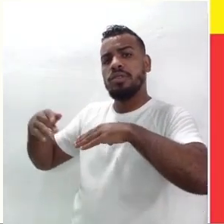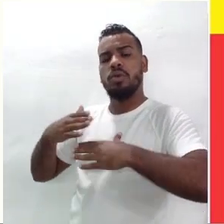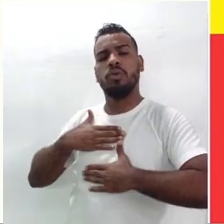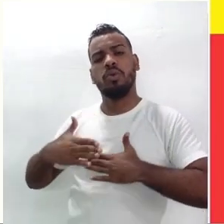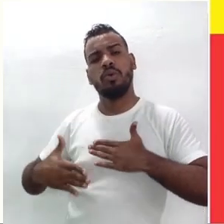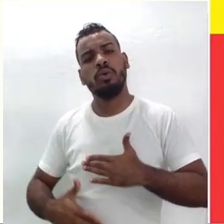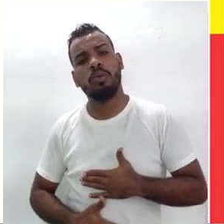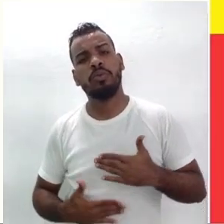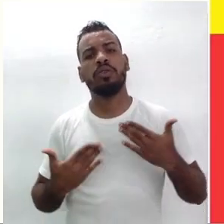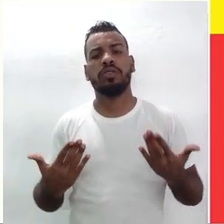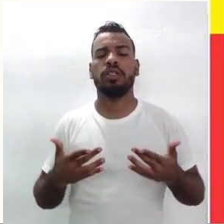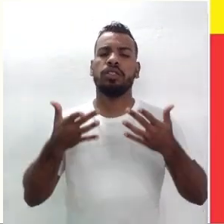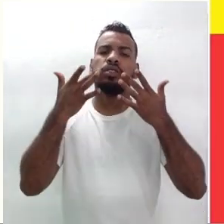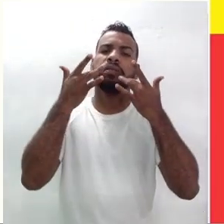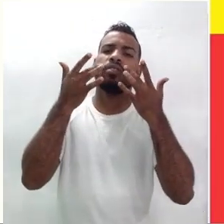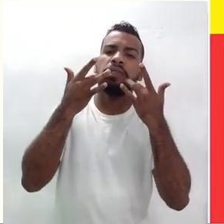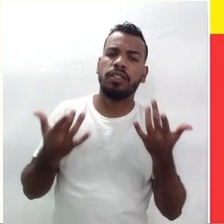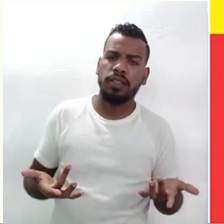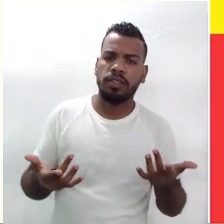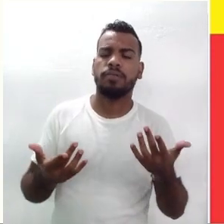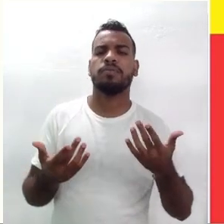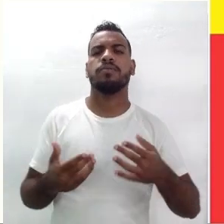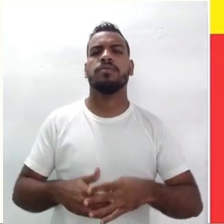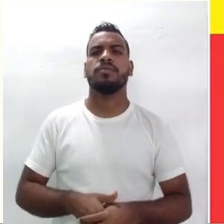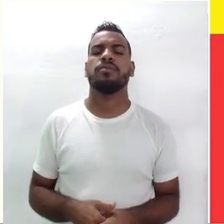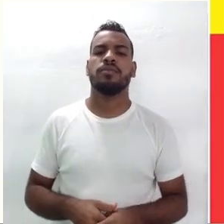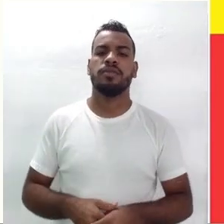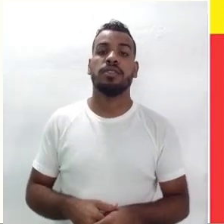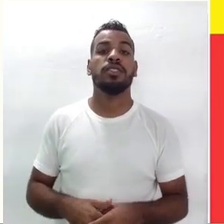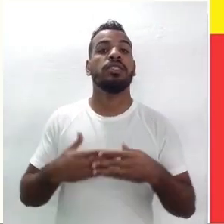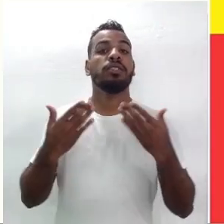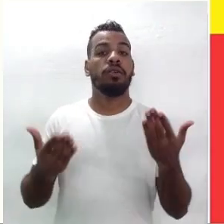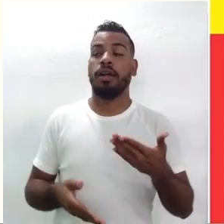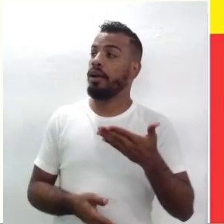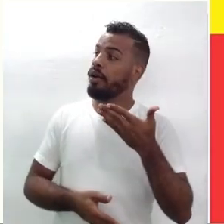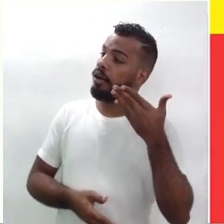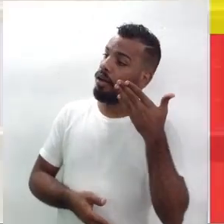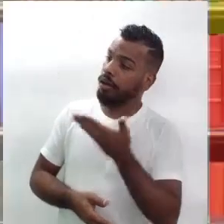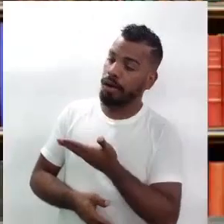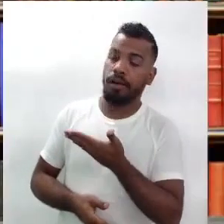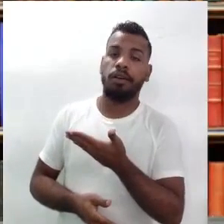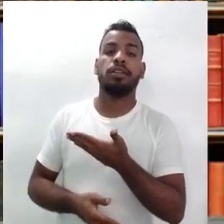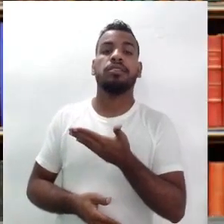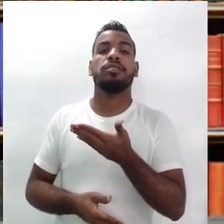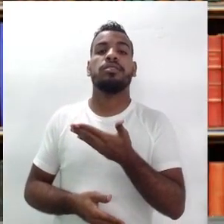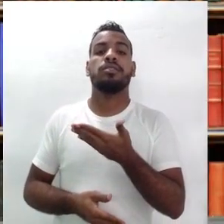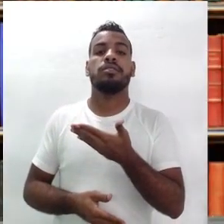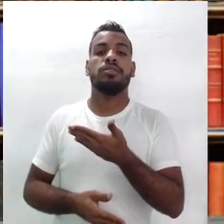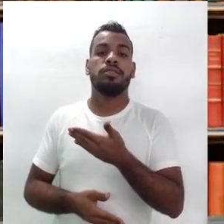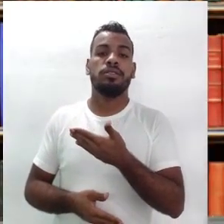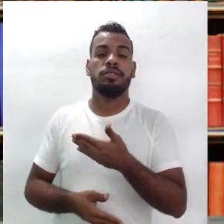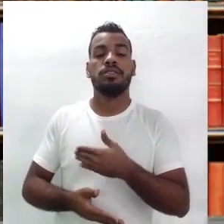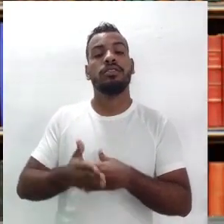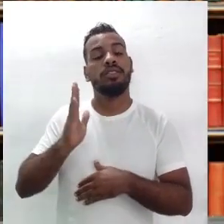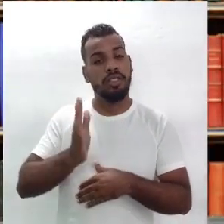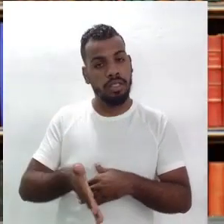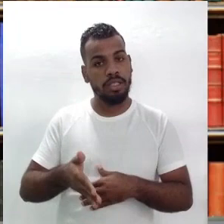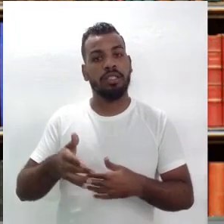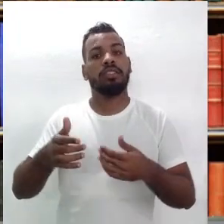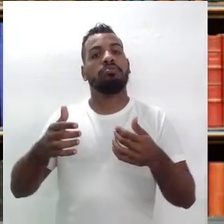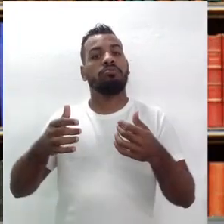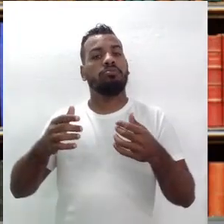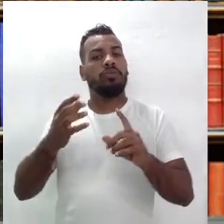corporais, com o teatro, com o bailado, com a dança. Então, ele é um, hoje, ele é um artista